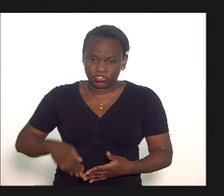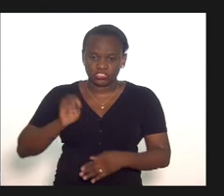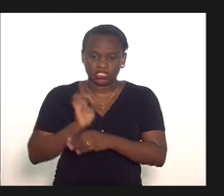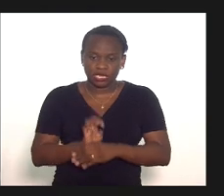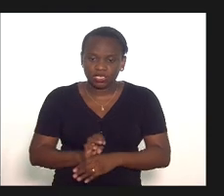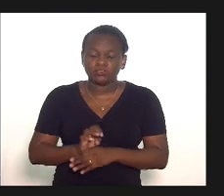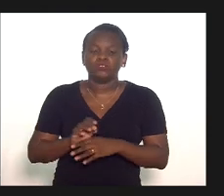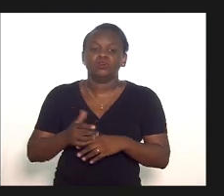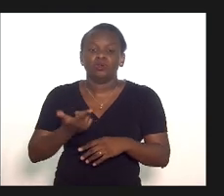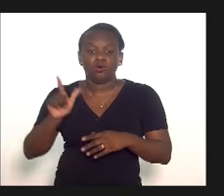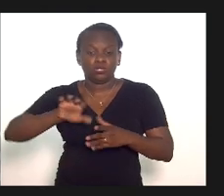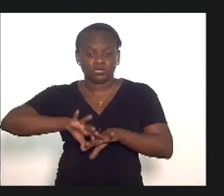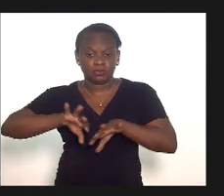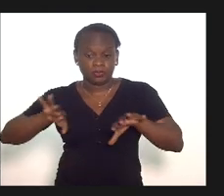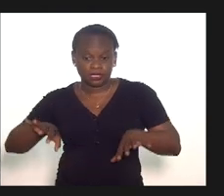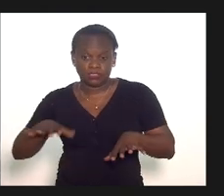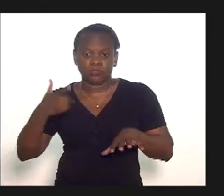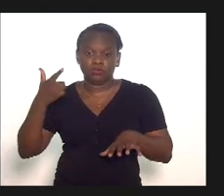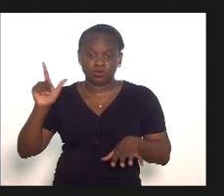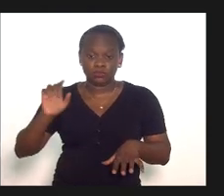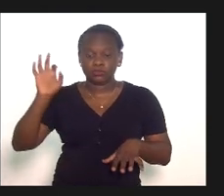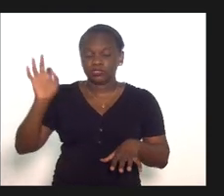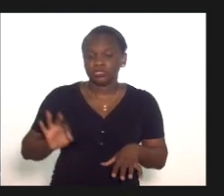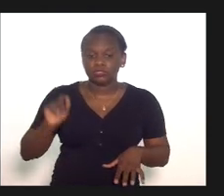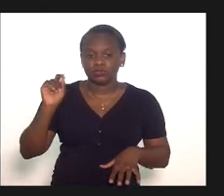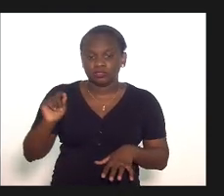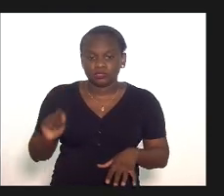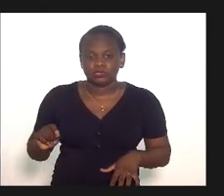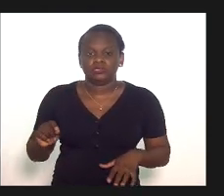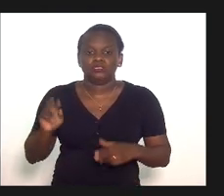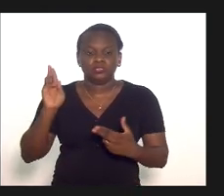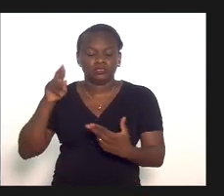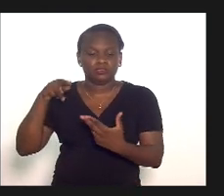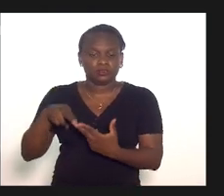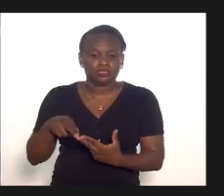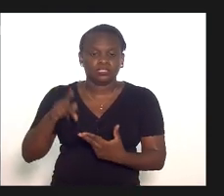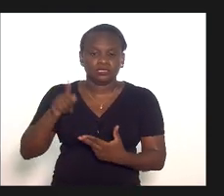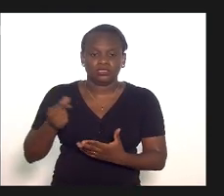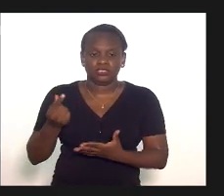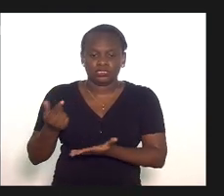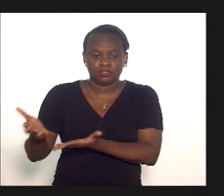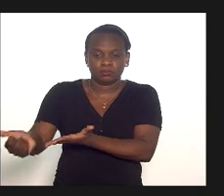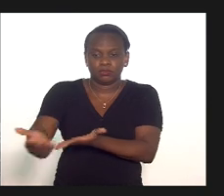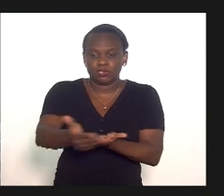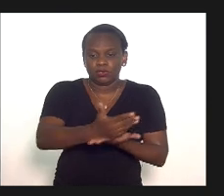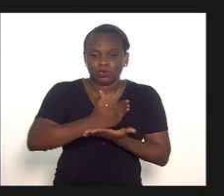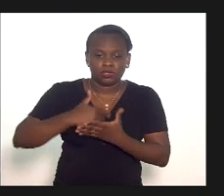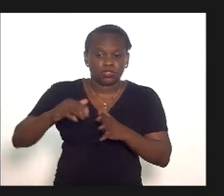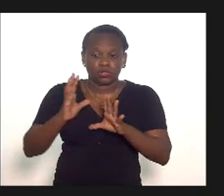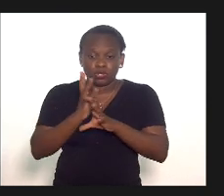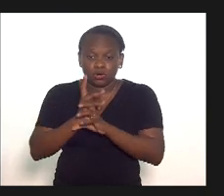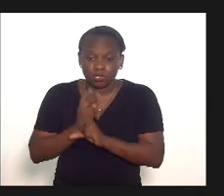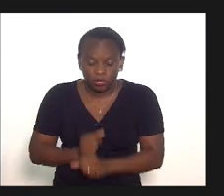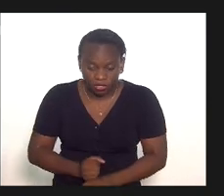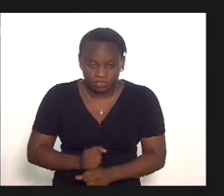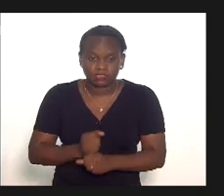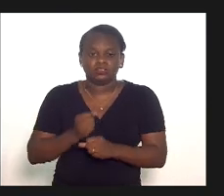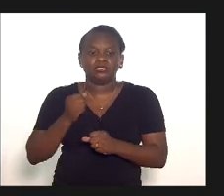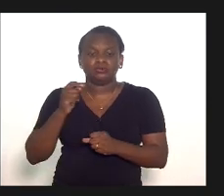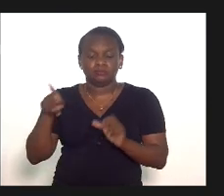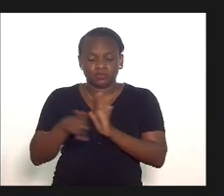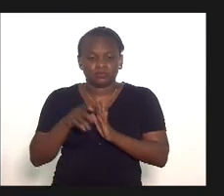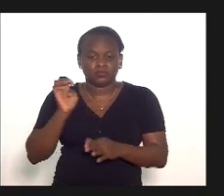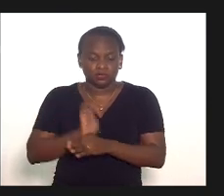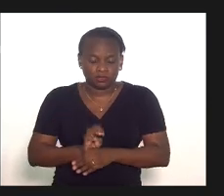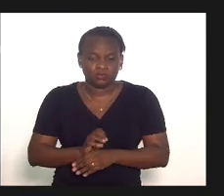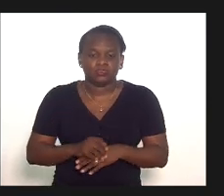coisa e a outra e o outro percentual se refere a arrecadação a totalização da arrecadação do